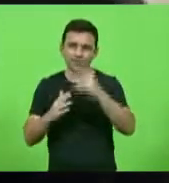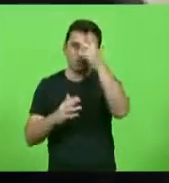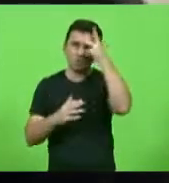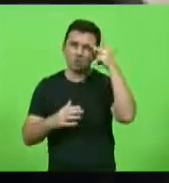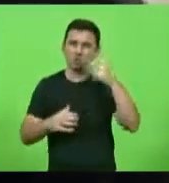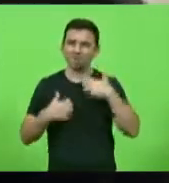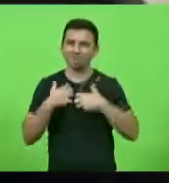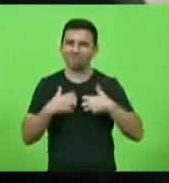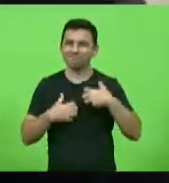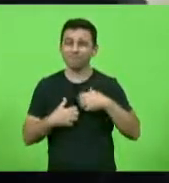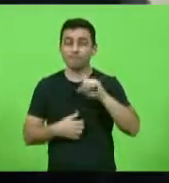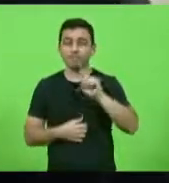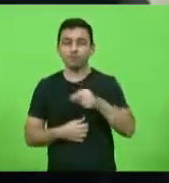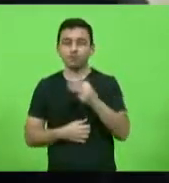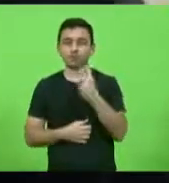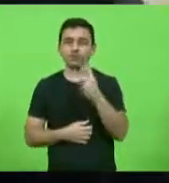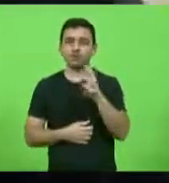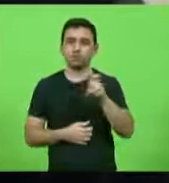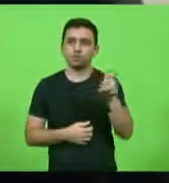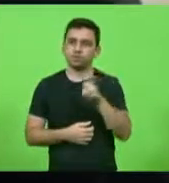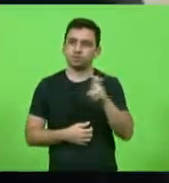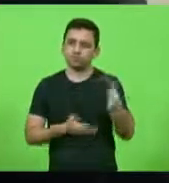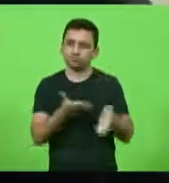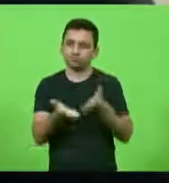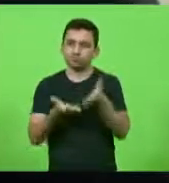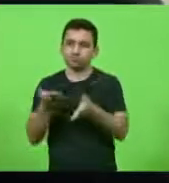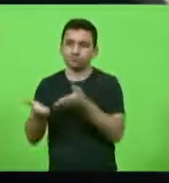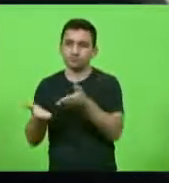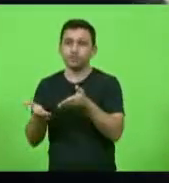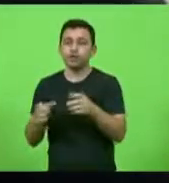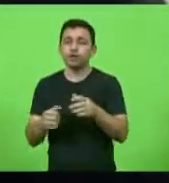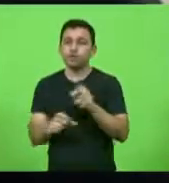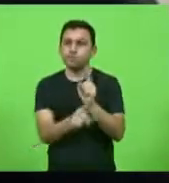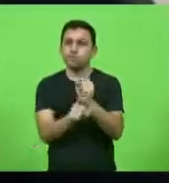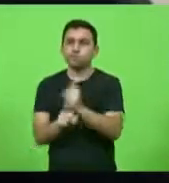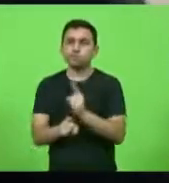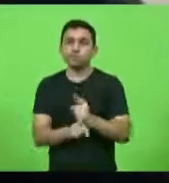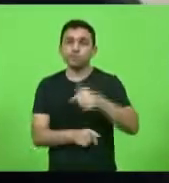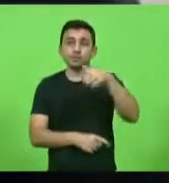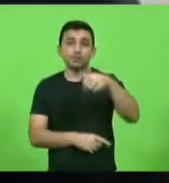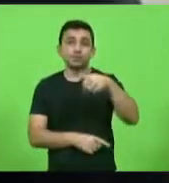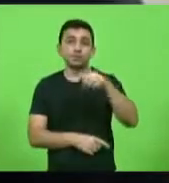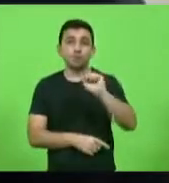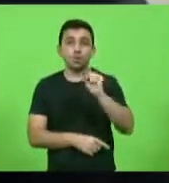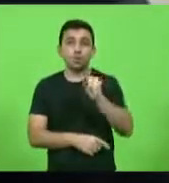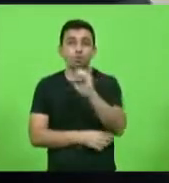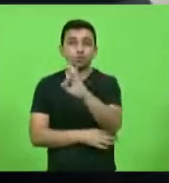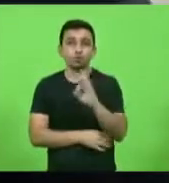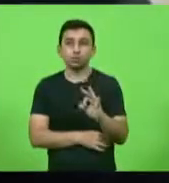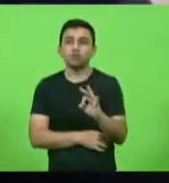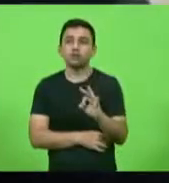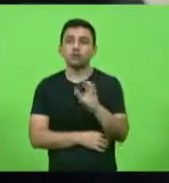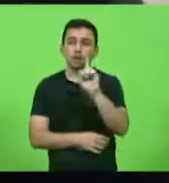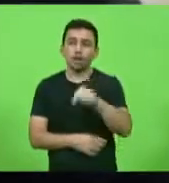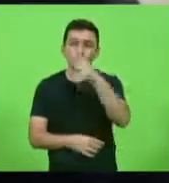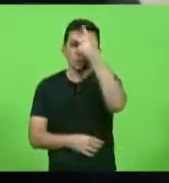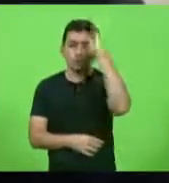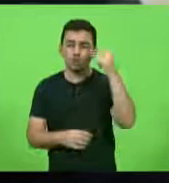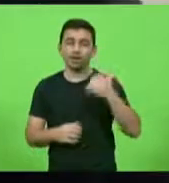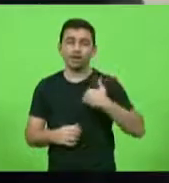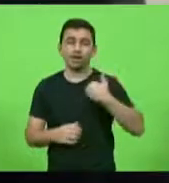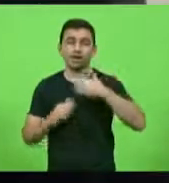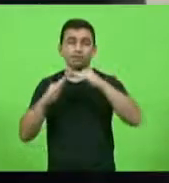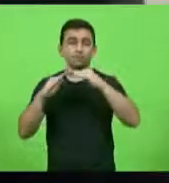fez 1.355 atendimentos e constatou que 78% dos casos são de pessoas com menos de 60